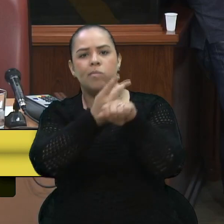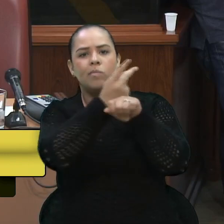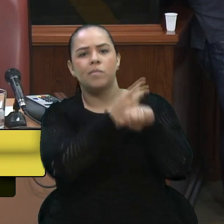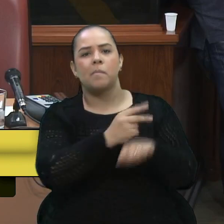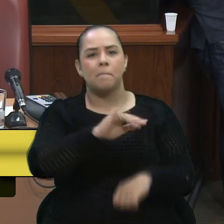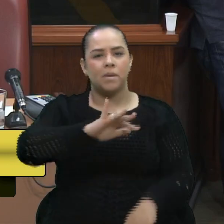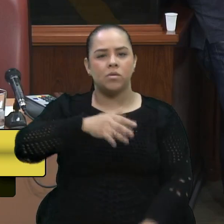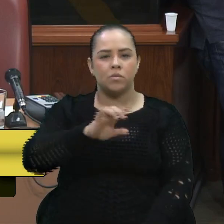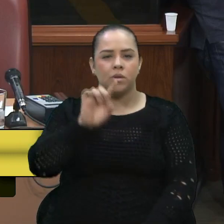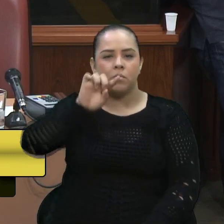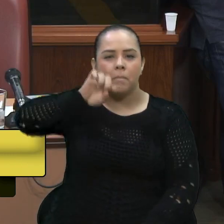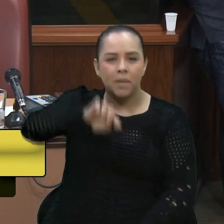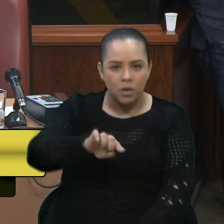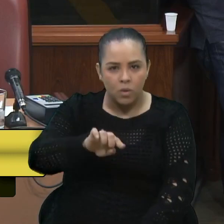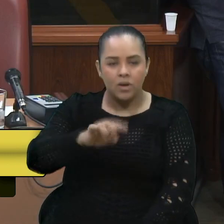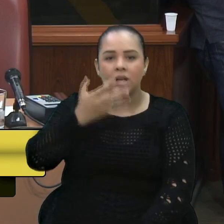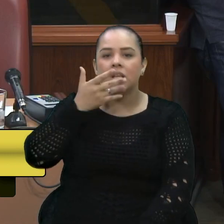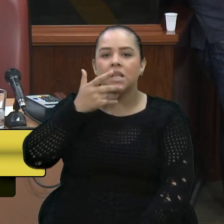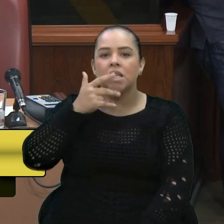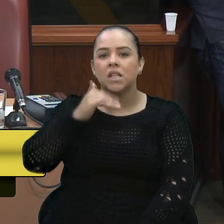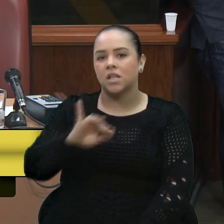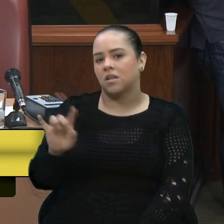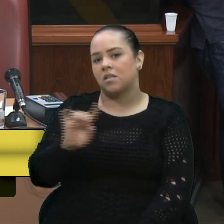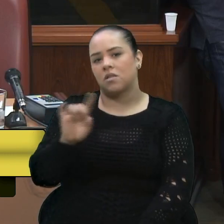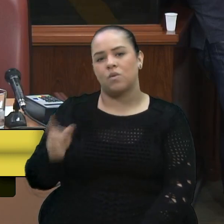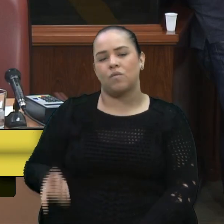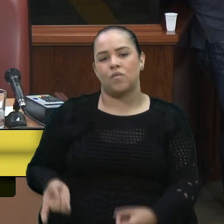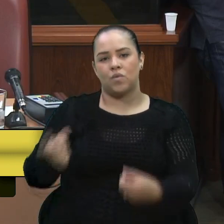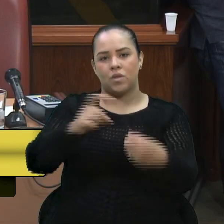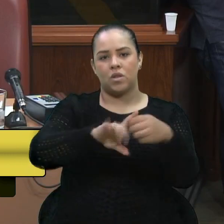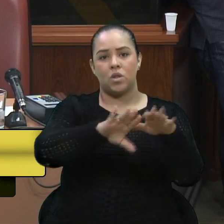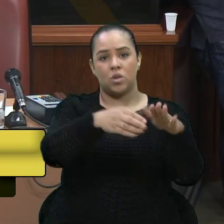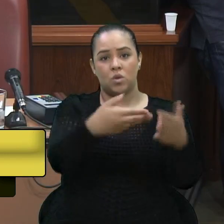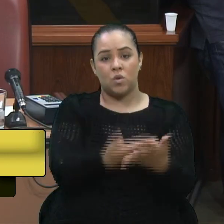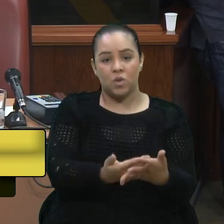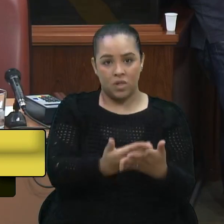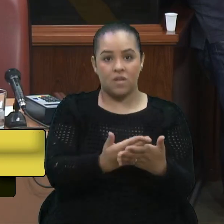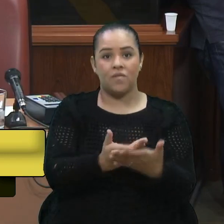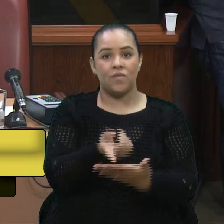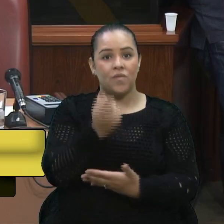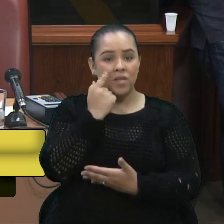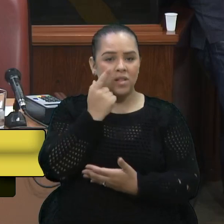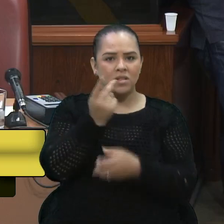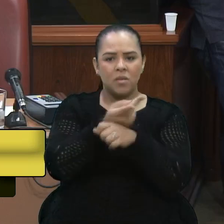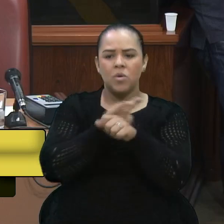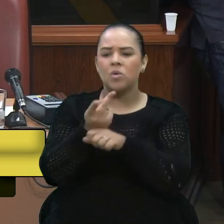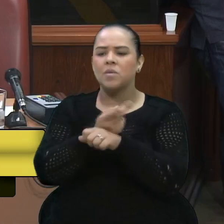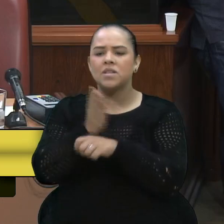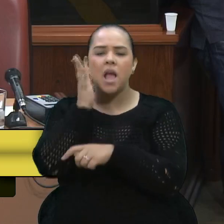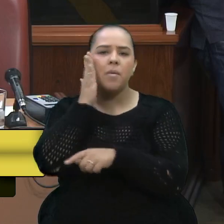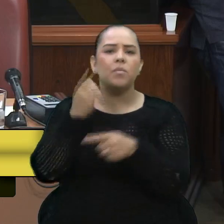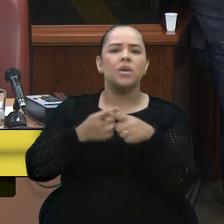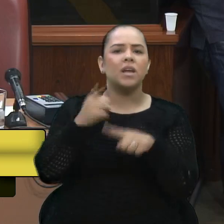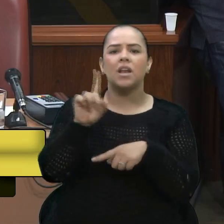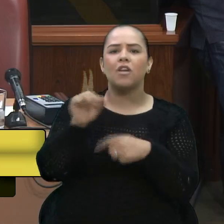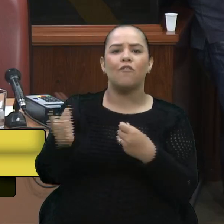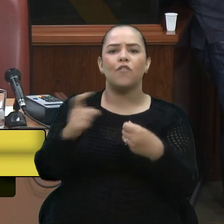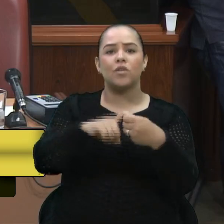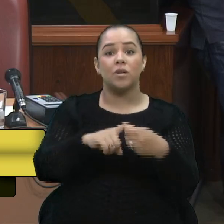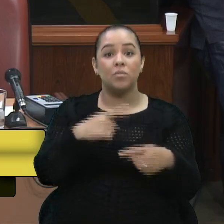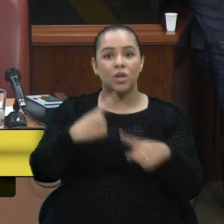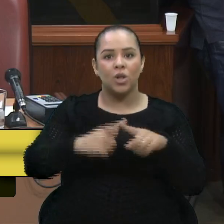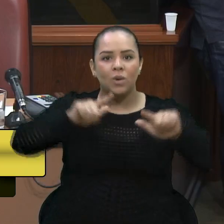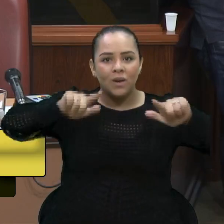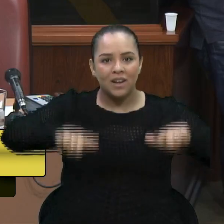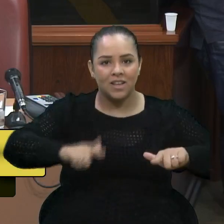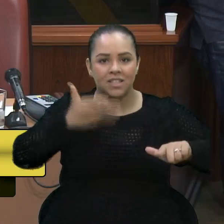ou menos, mil crianças que não retornaram às escolas. Já está se fazendo essa busca ativa dessas crianças, por que lugar de criança